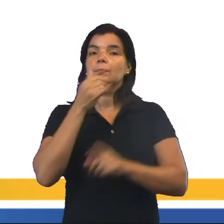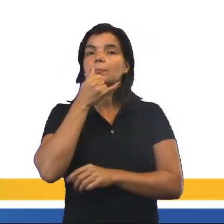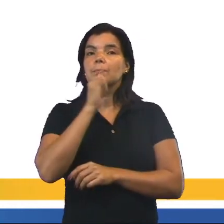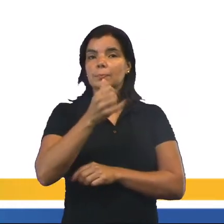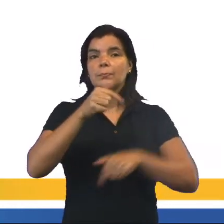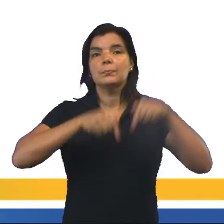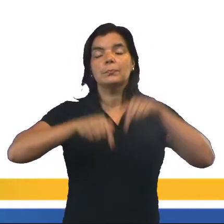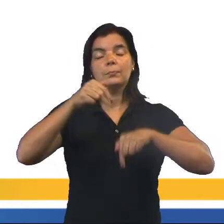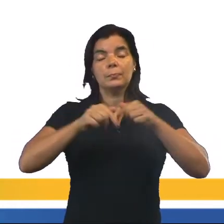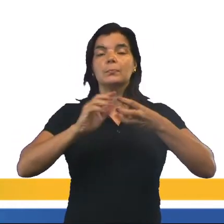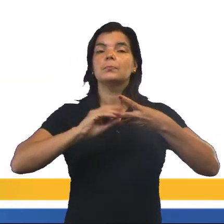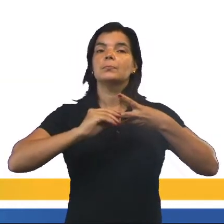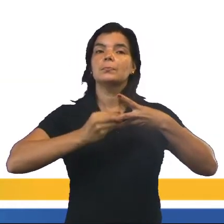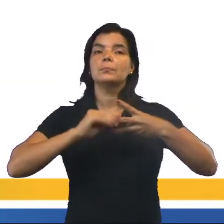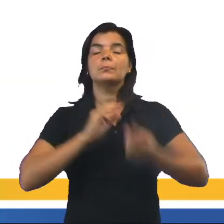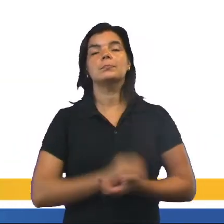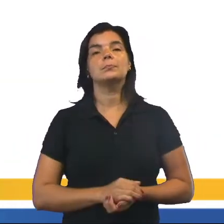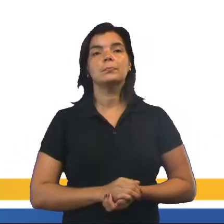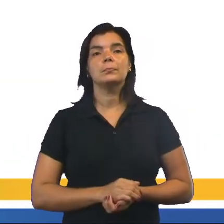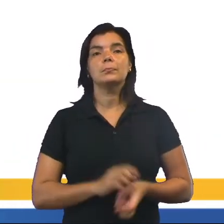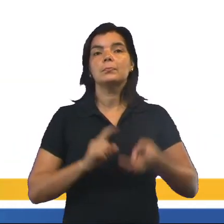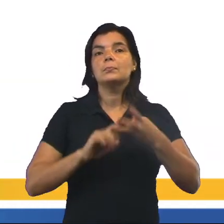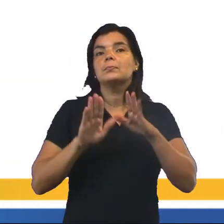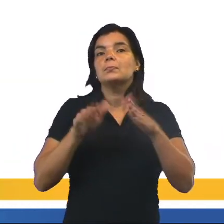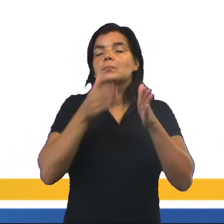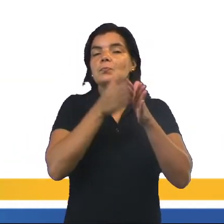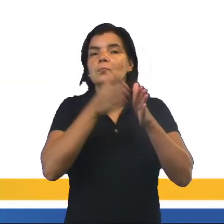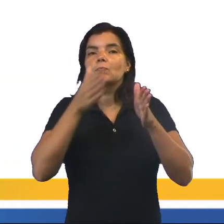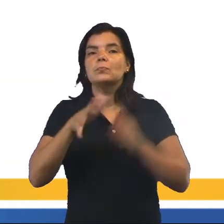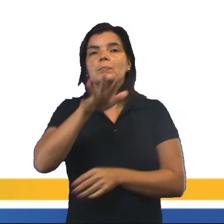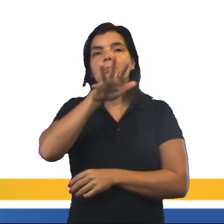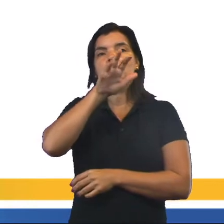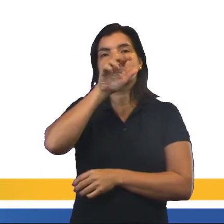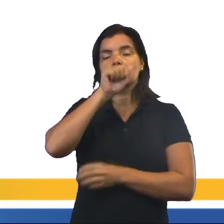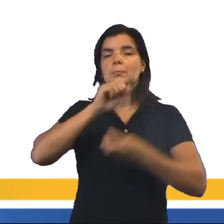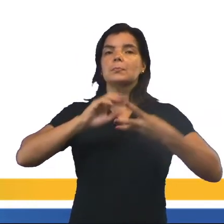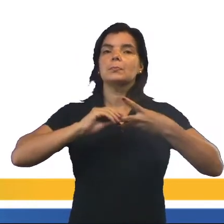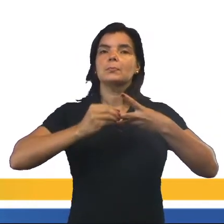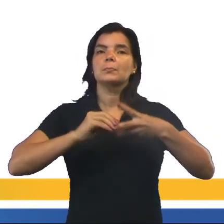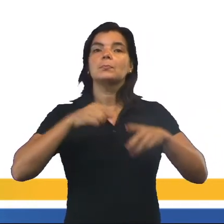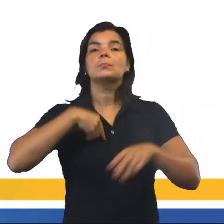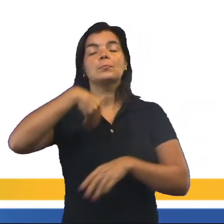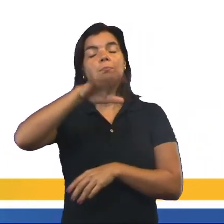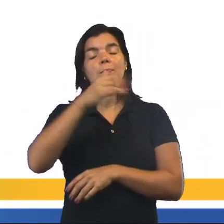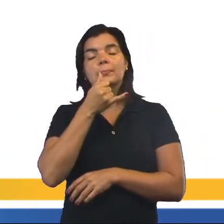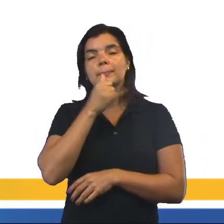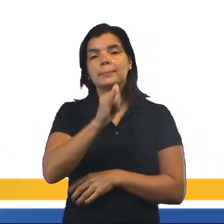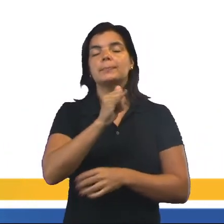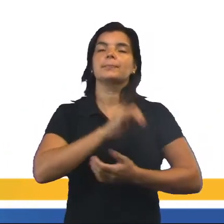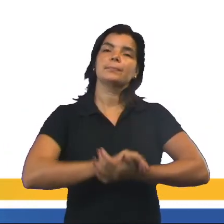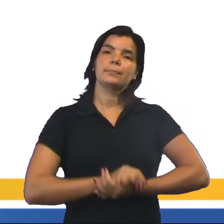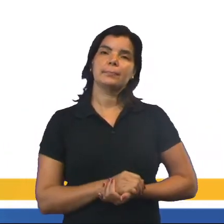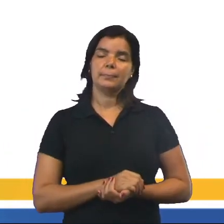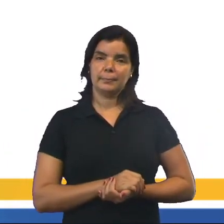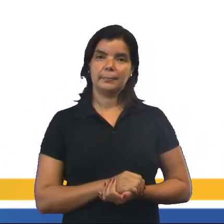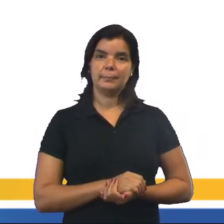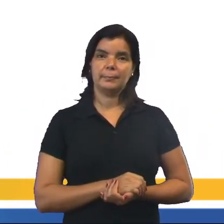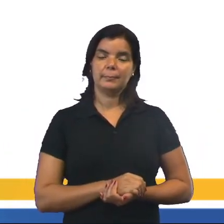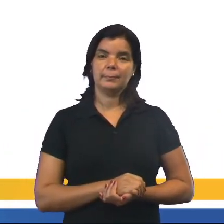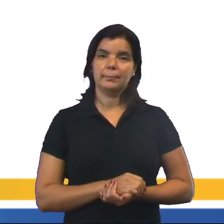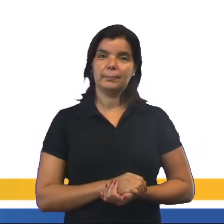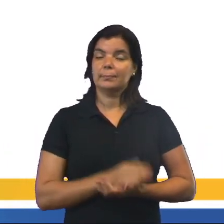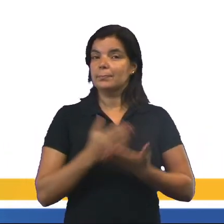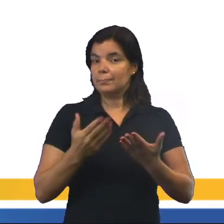energia química das células? E, questão número 3. Qual a etapa da respiração celular produz mais